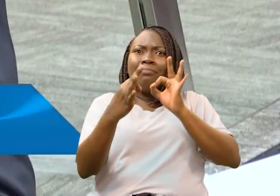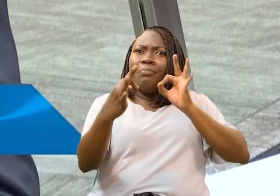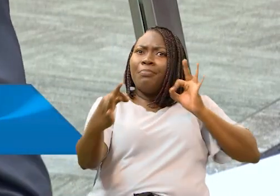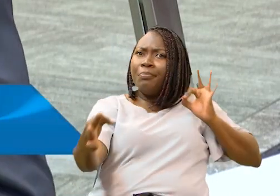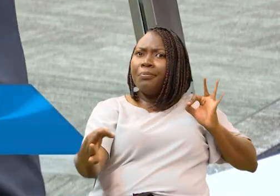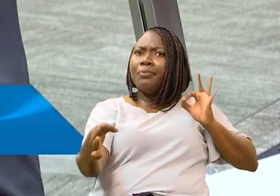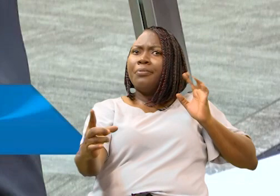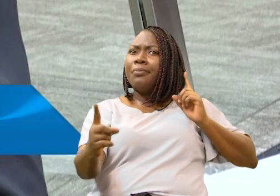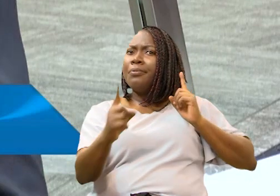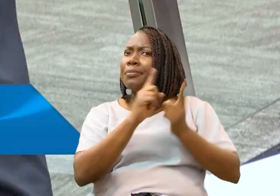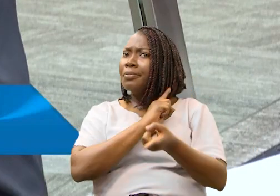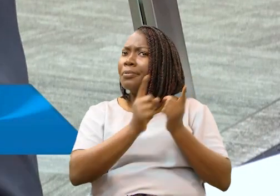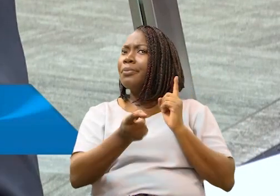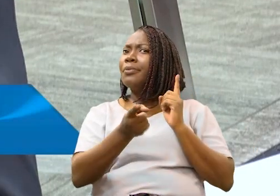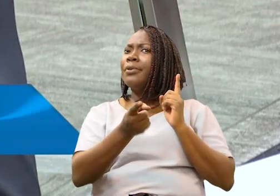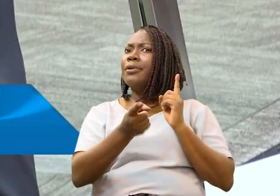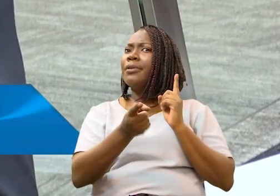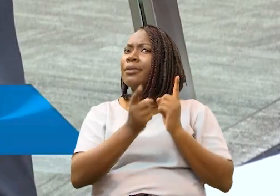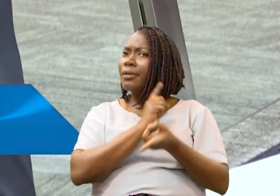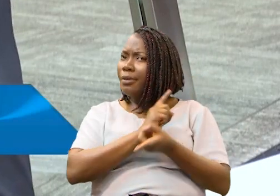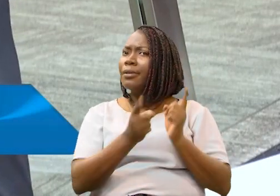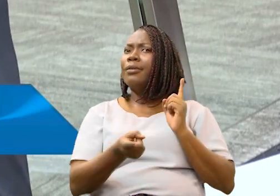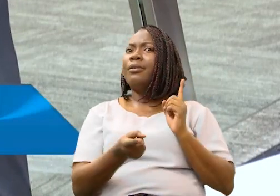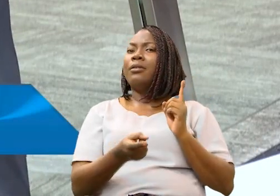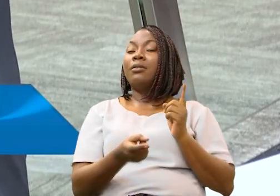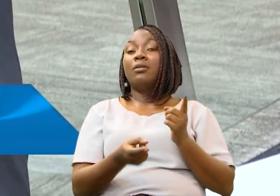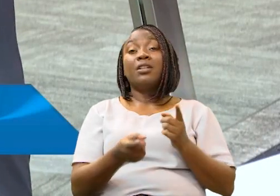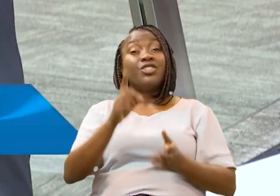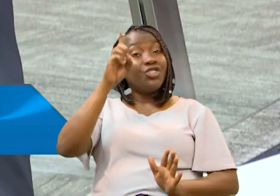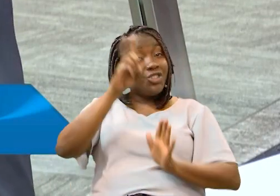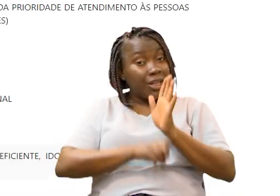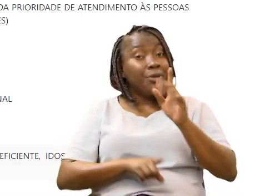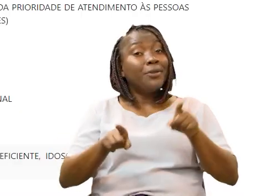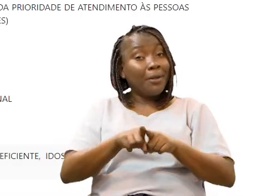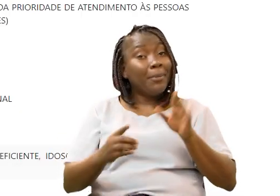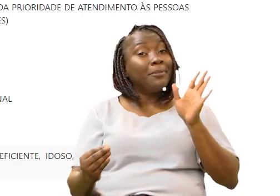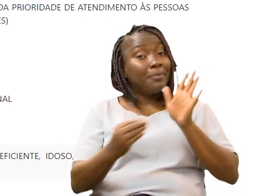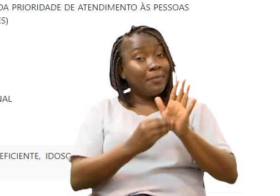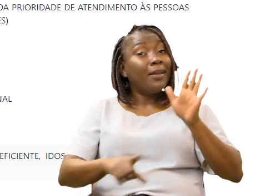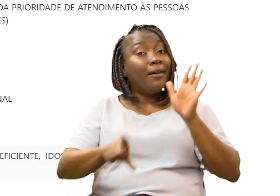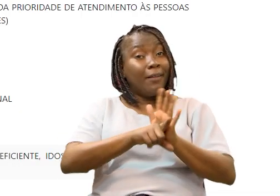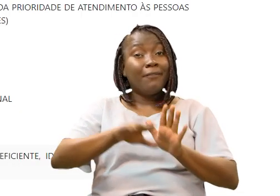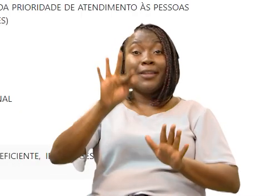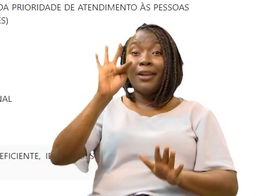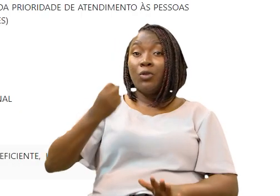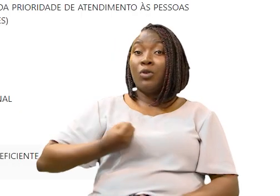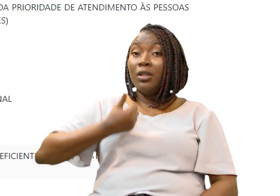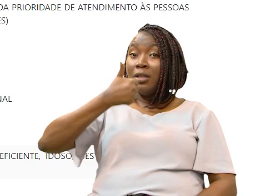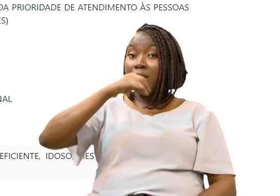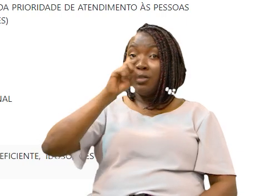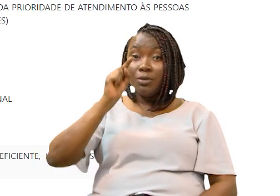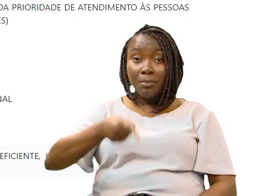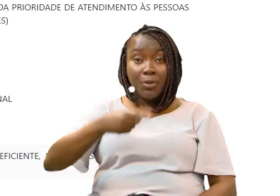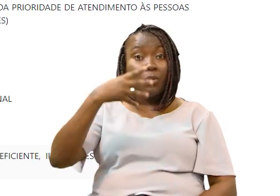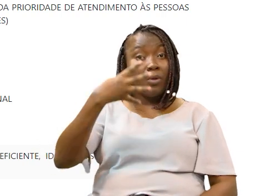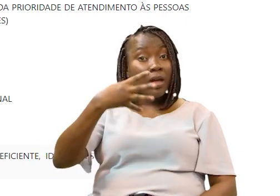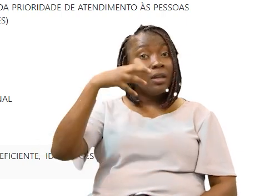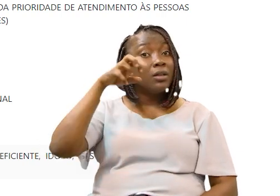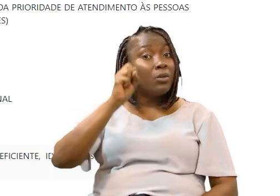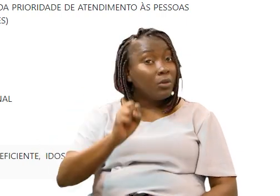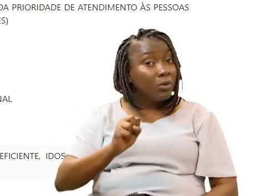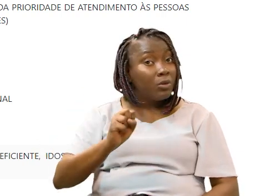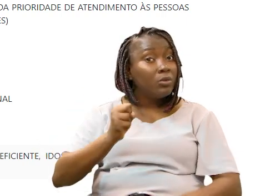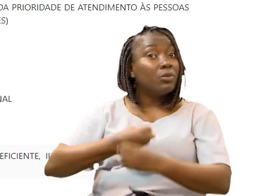distante dos trajetos que os idosos percorrem. Esse direito também é estabelecido pela Lei Federal